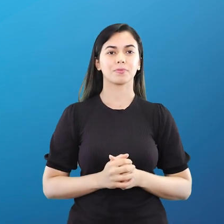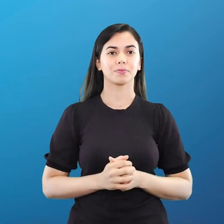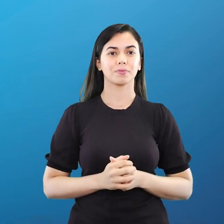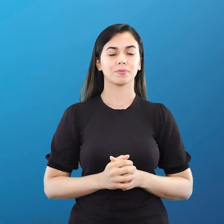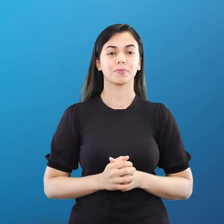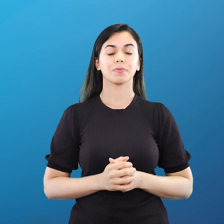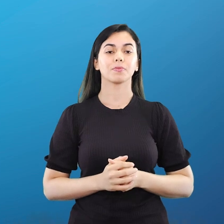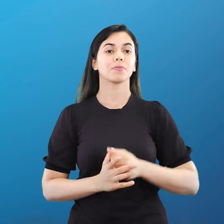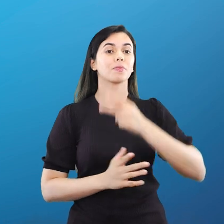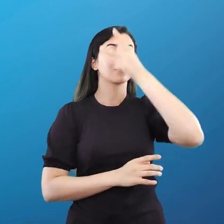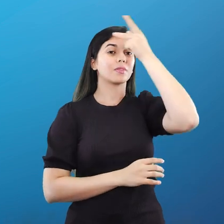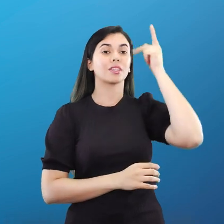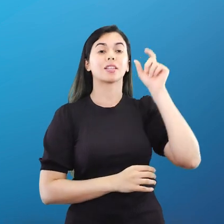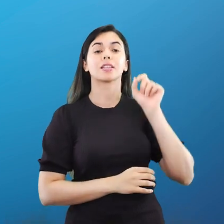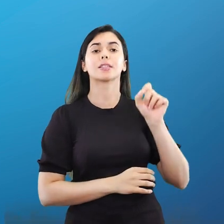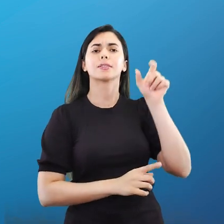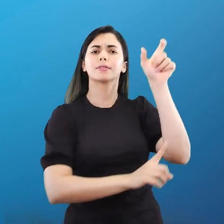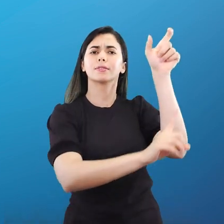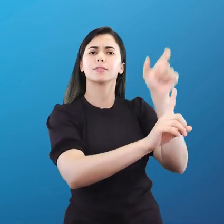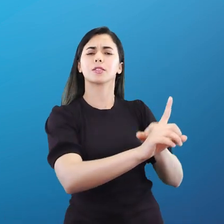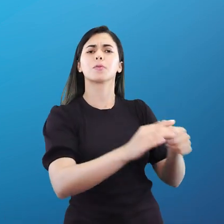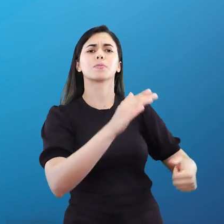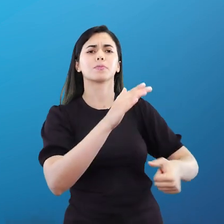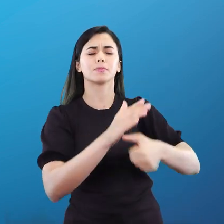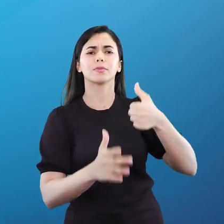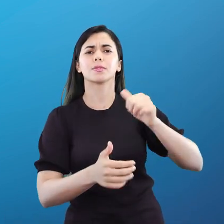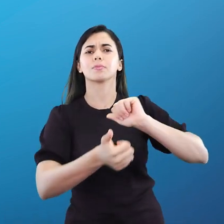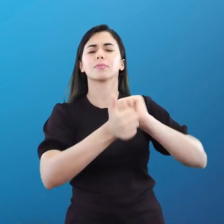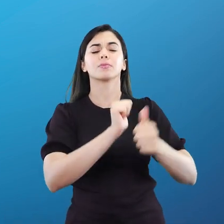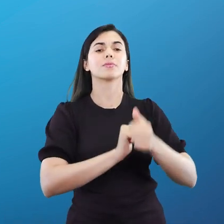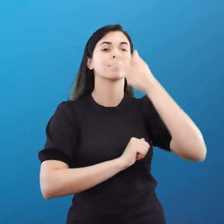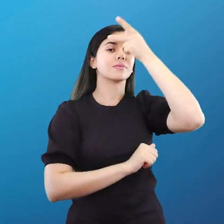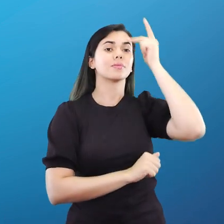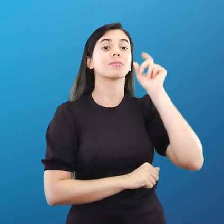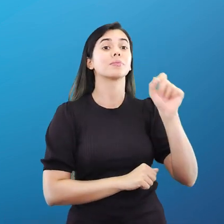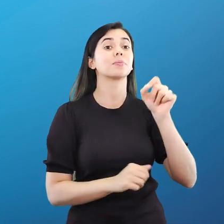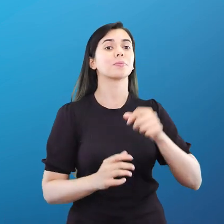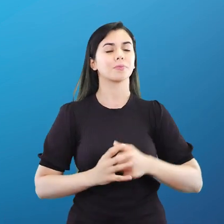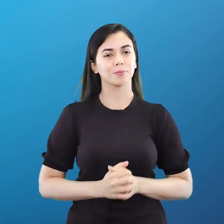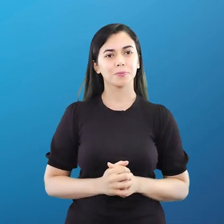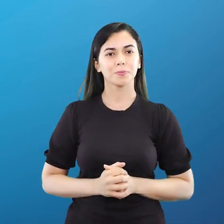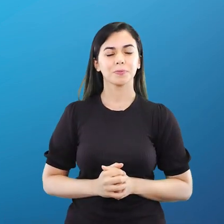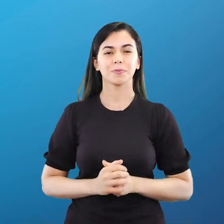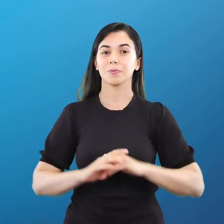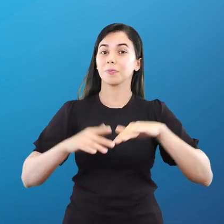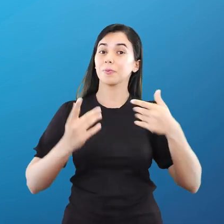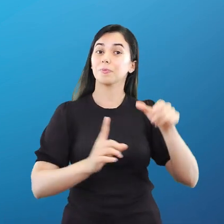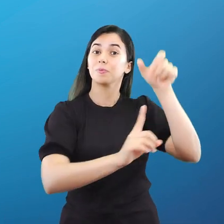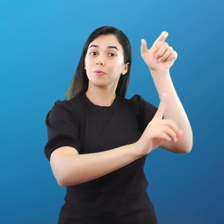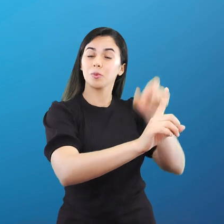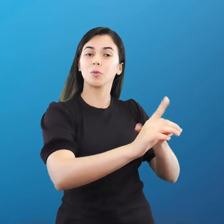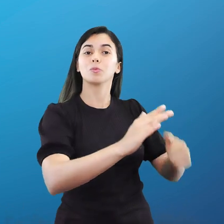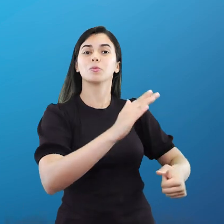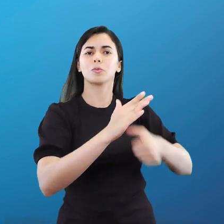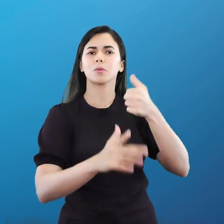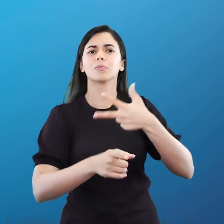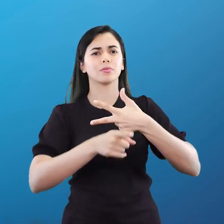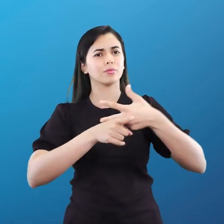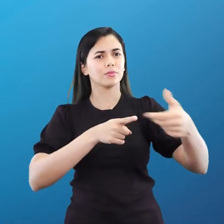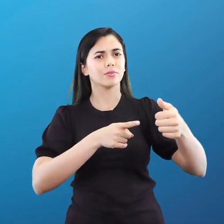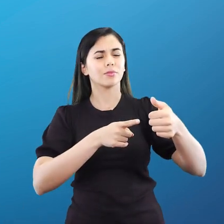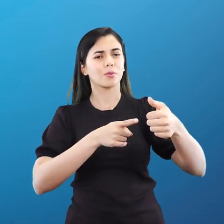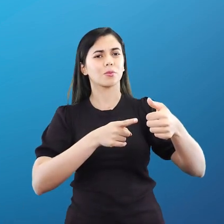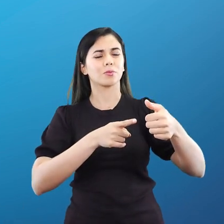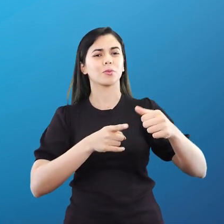Quem foi o primeiro atleta, professora, dessa história toda? O primeiro atleta vencedor